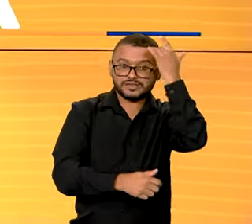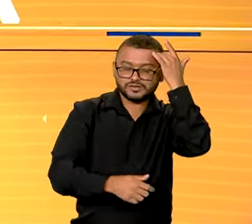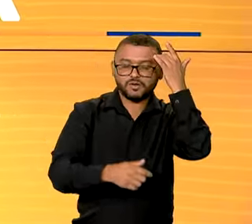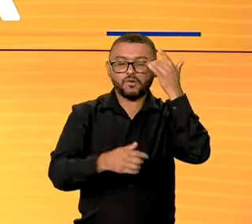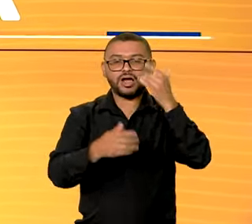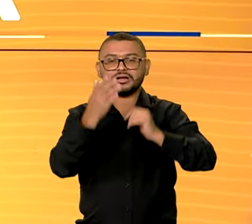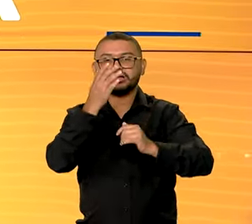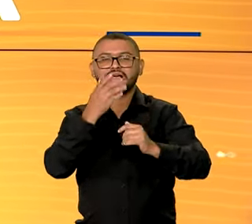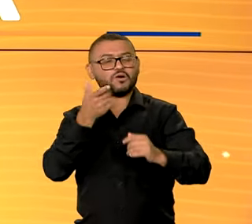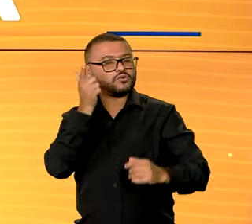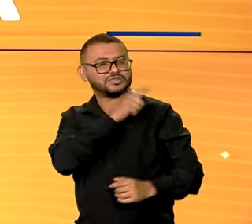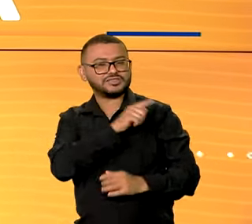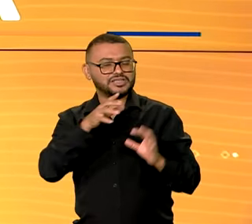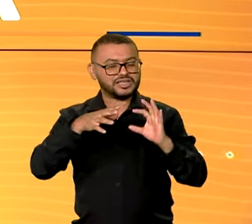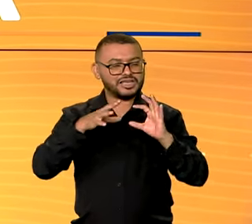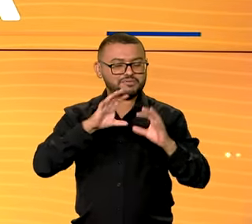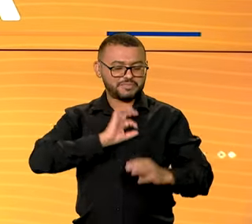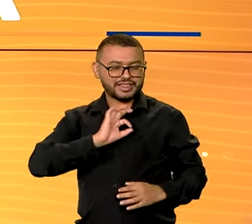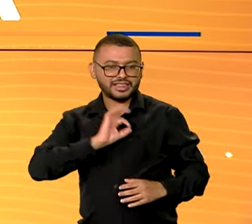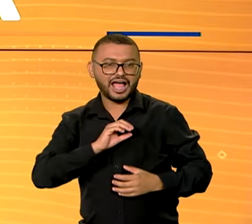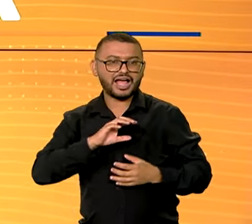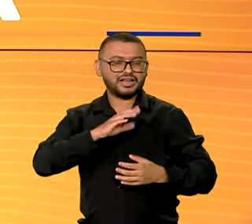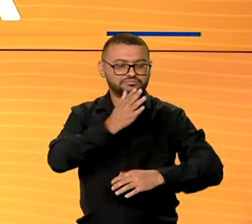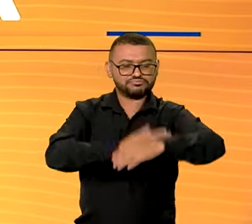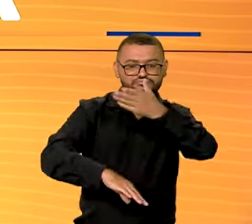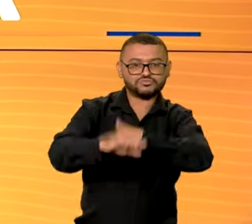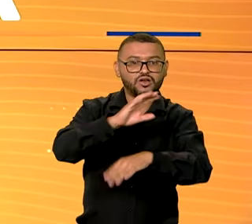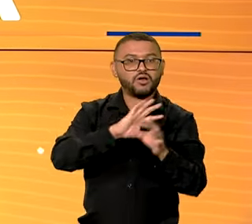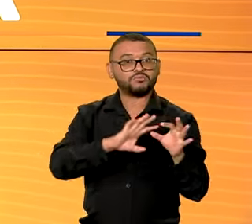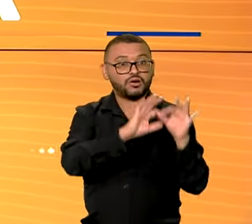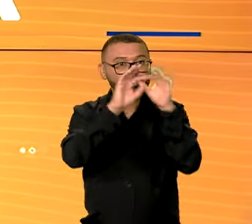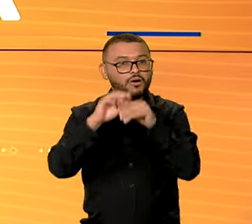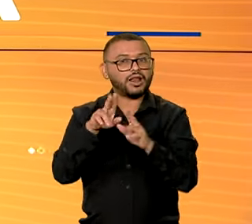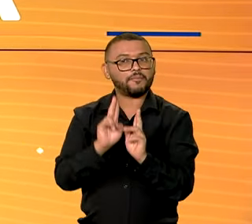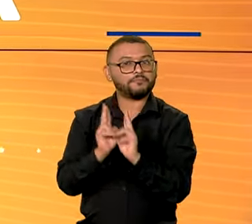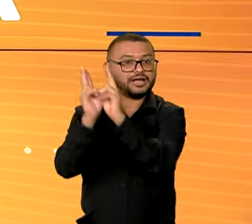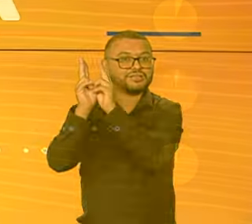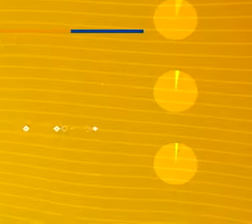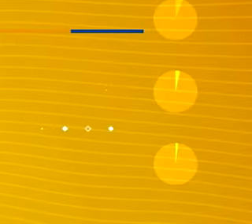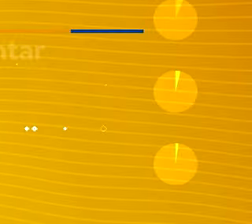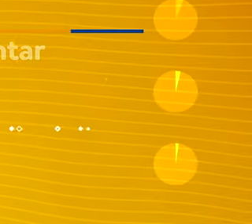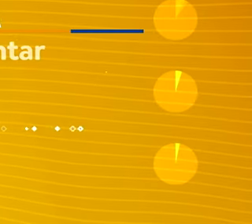vão disputar medalhas nos Jogos Paralímpicos de Paris. A gente volta em instantes.